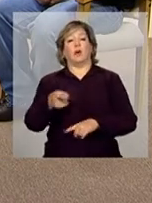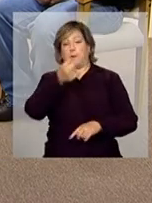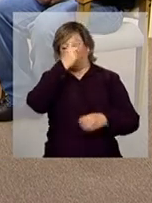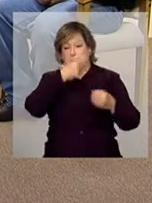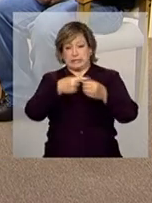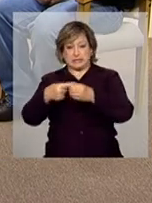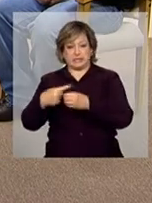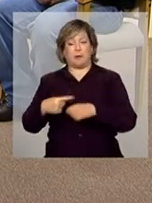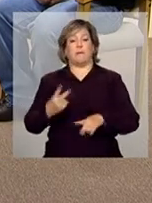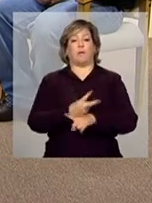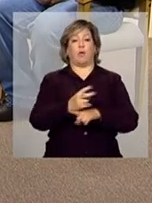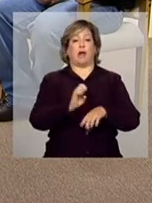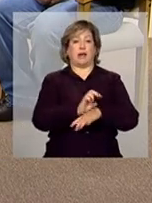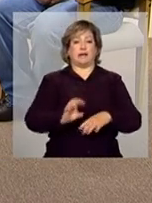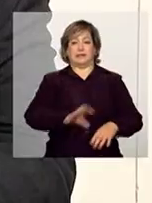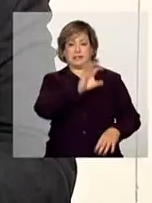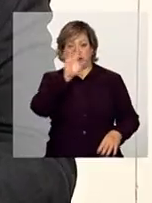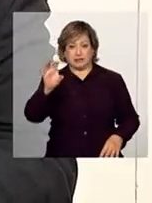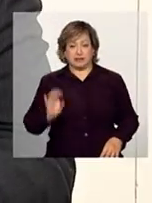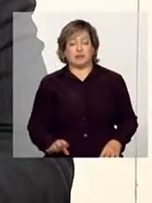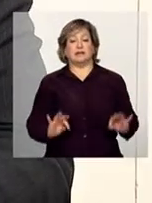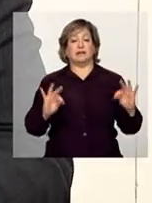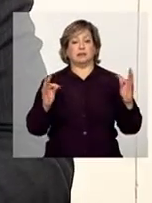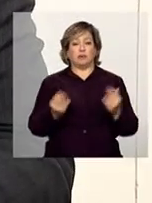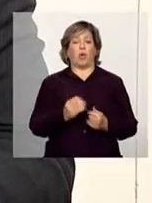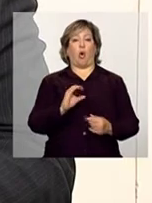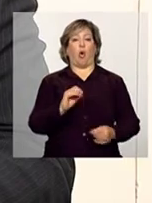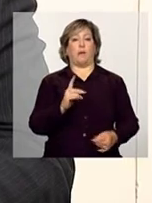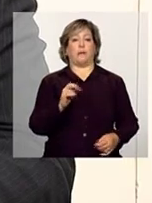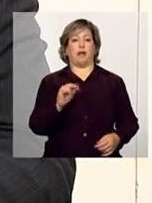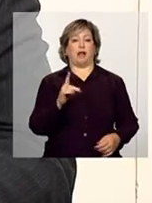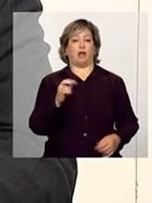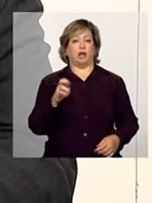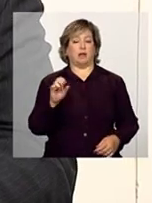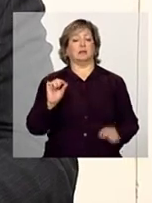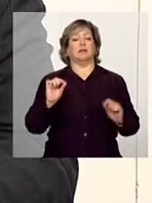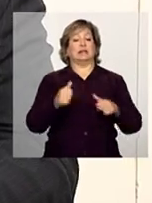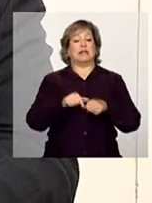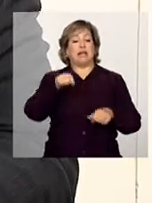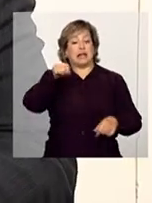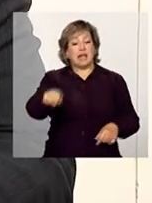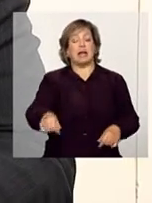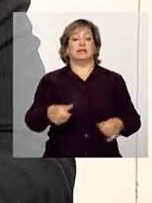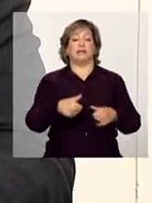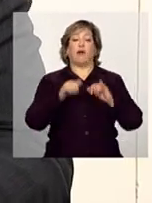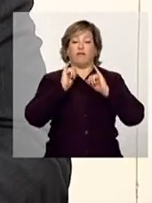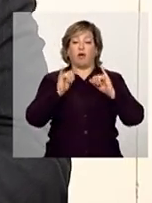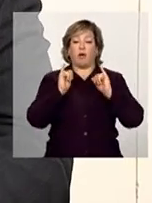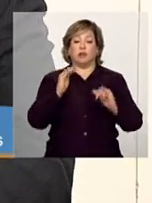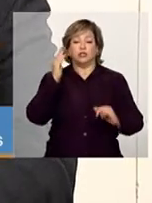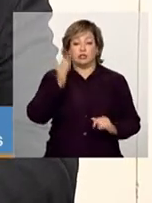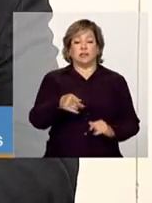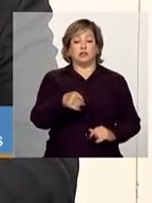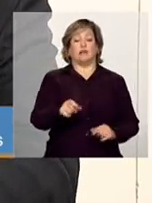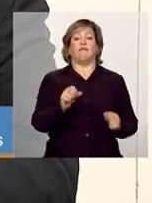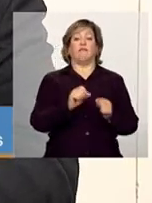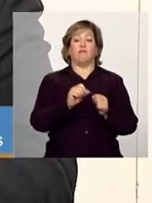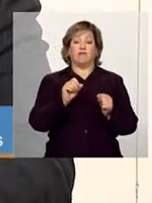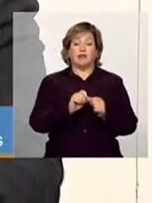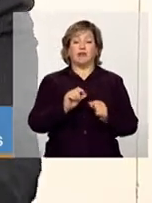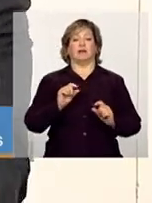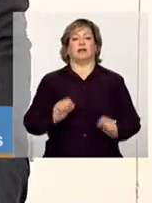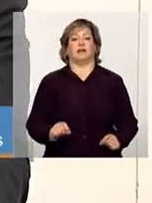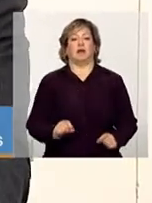estados, procurou os operadores que lá informam diretamente, fez oficinas,